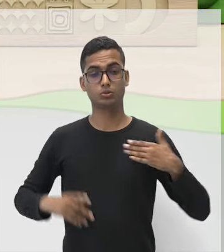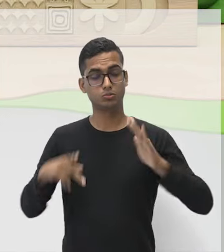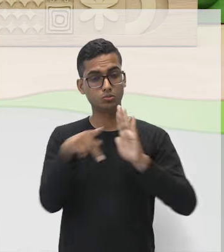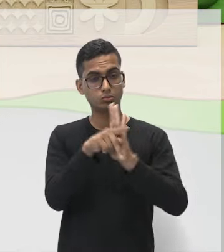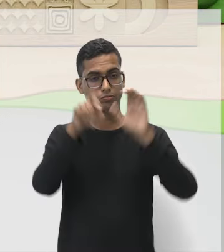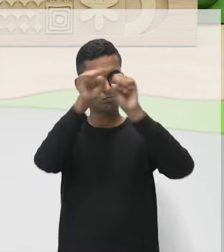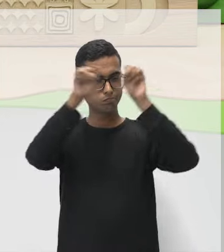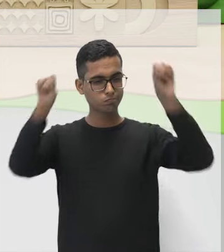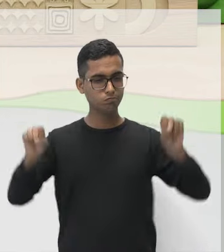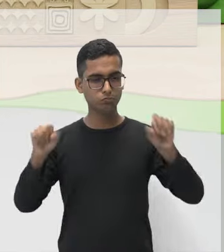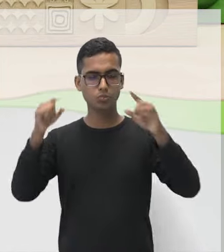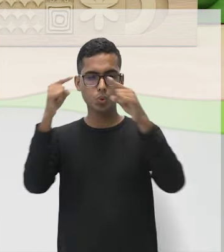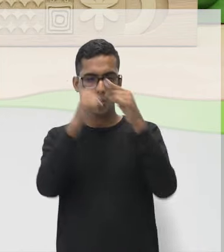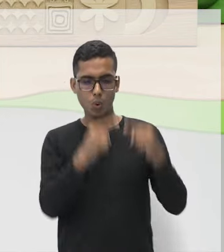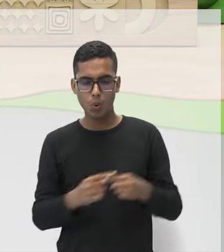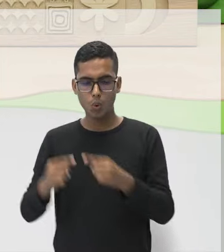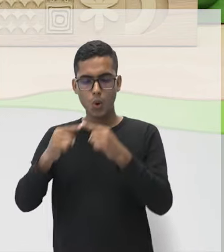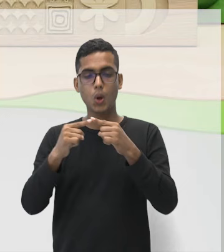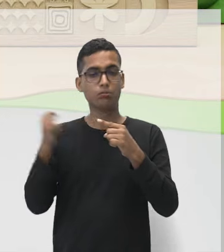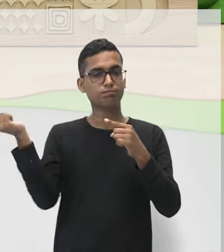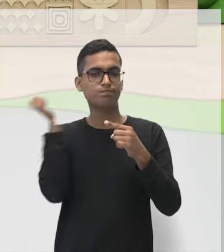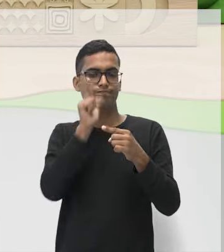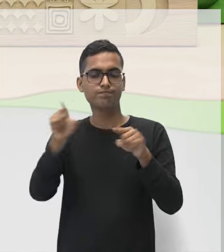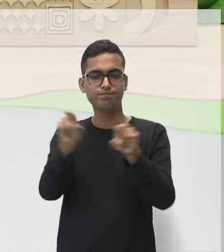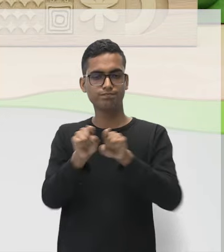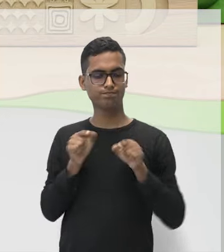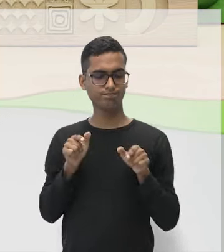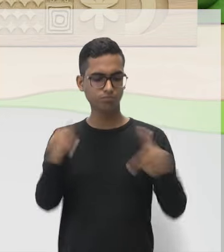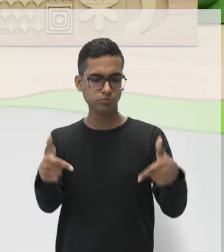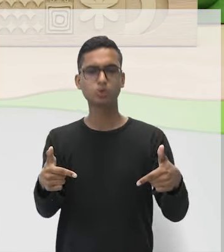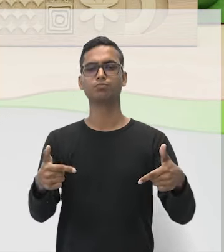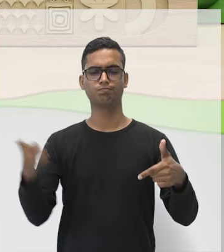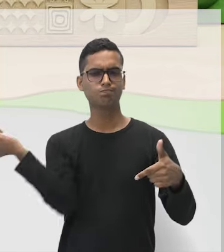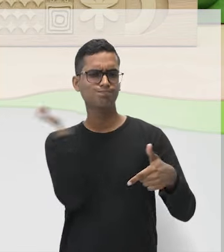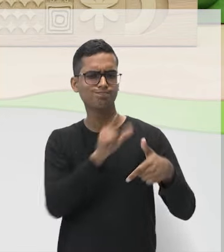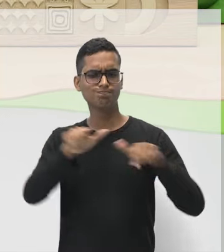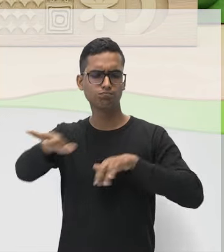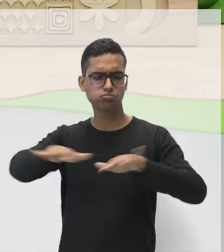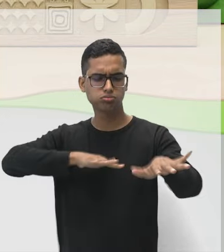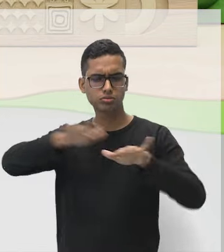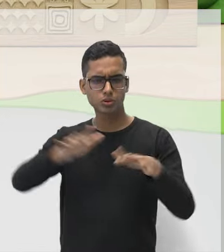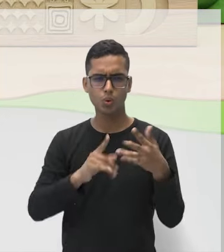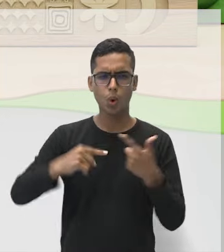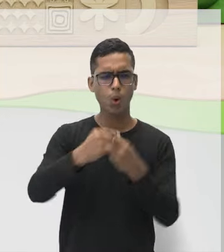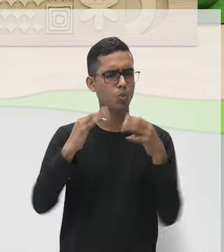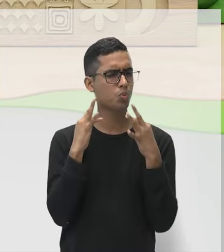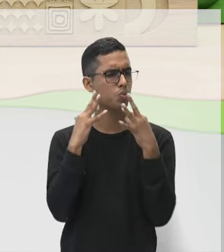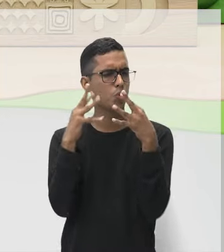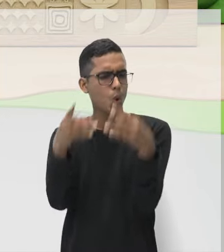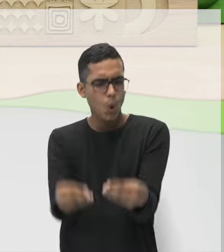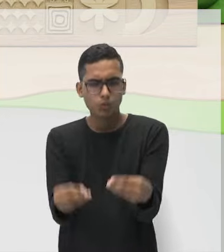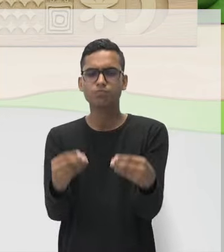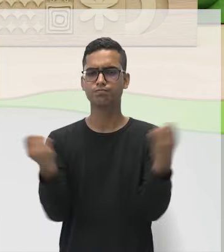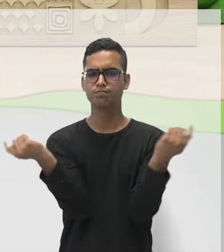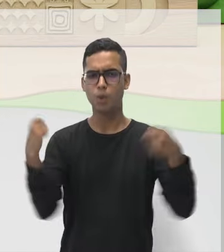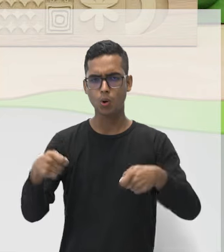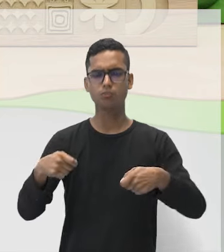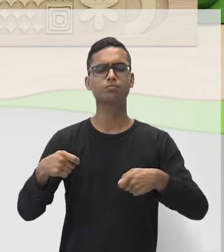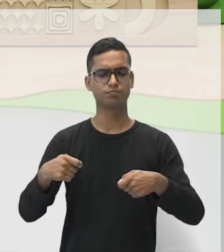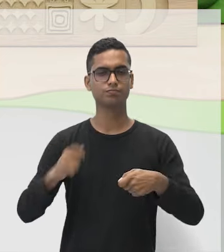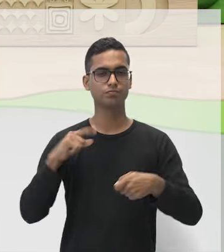integração para que a gente consiga realizar todas as atividades que